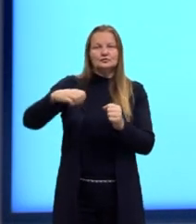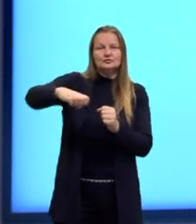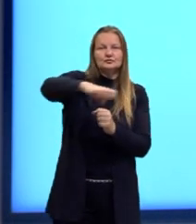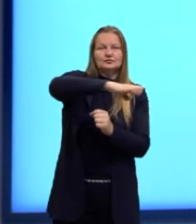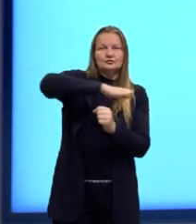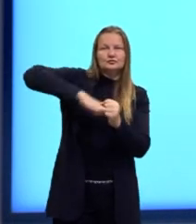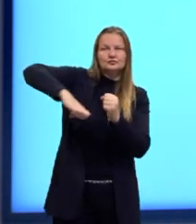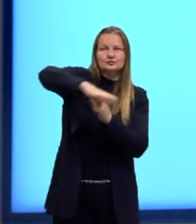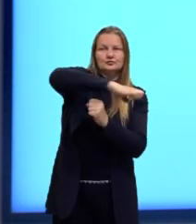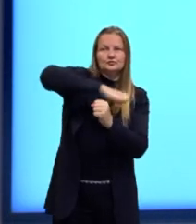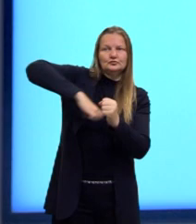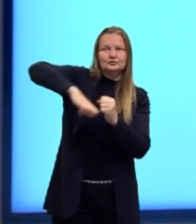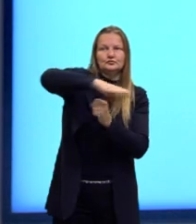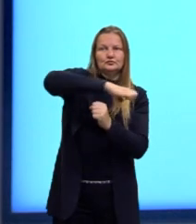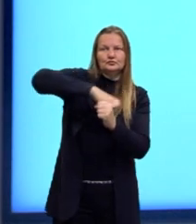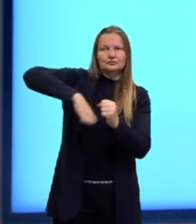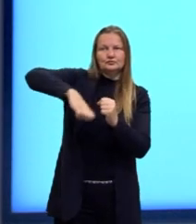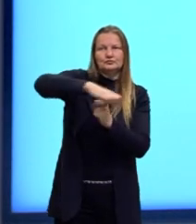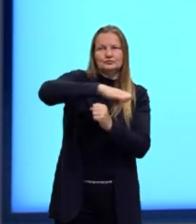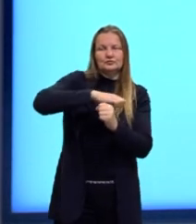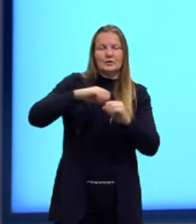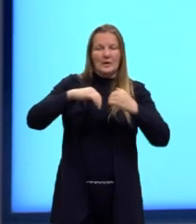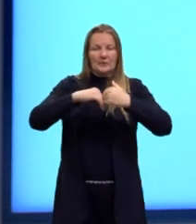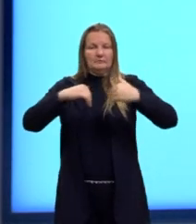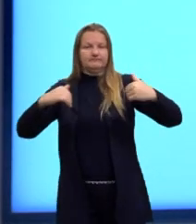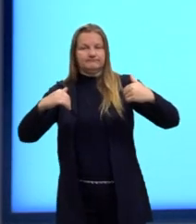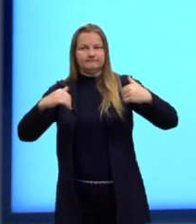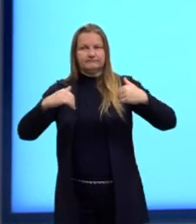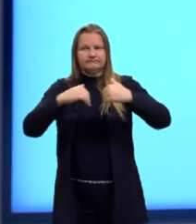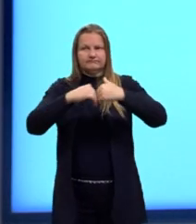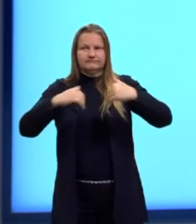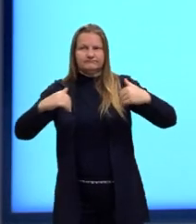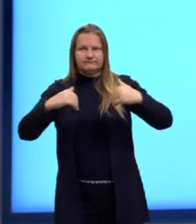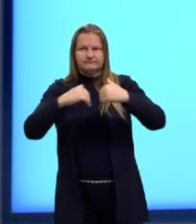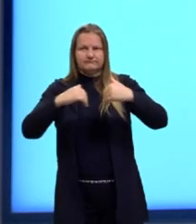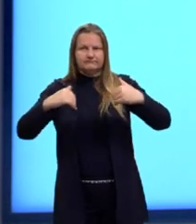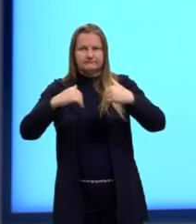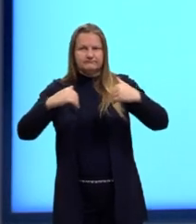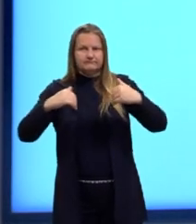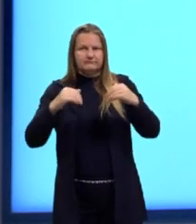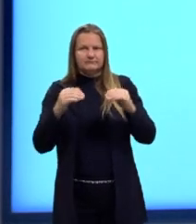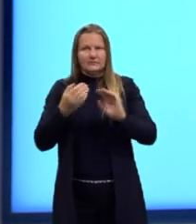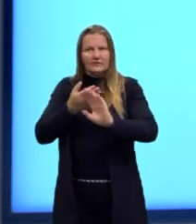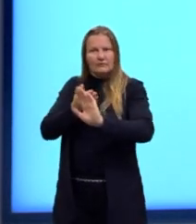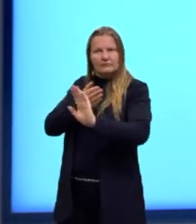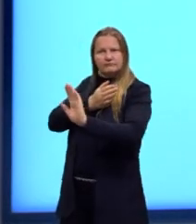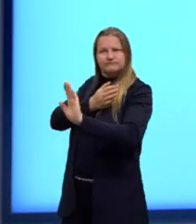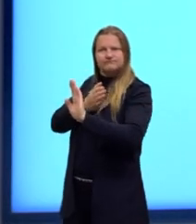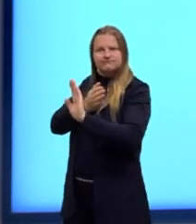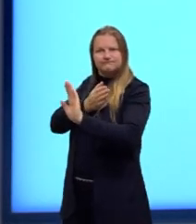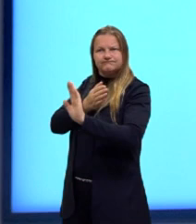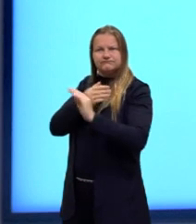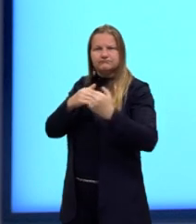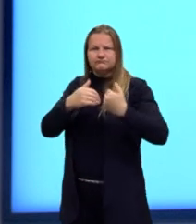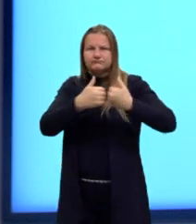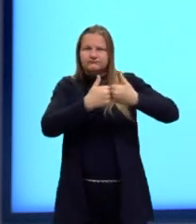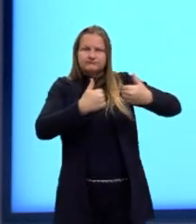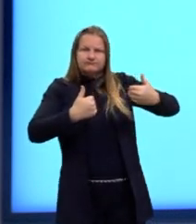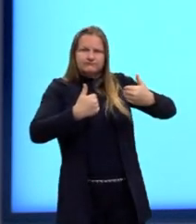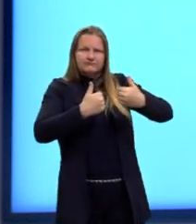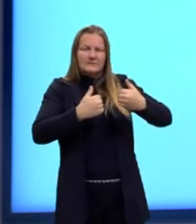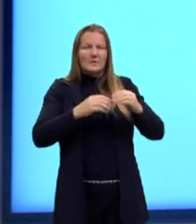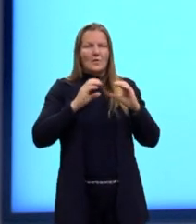girando para o mesmo lado, vai acontecer uma repulsão. Porque a gente tem, então, dois corpos gerando campo